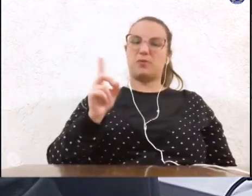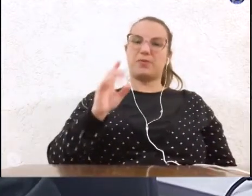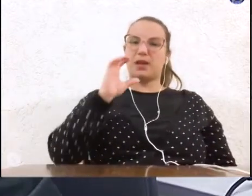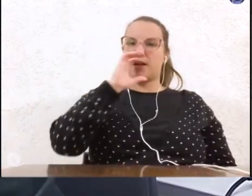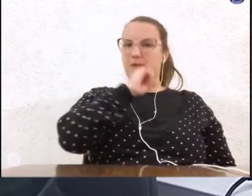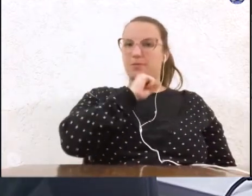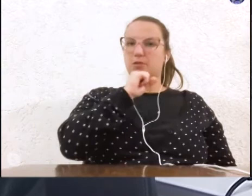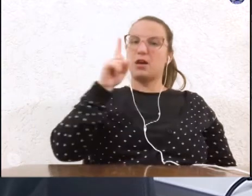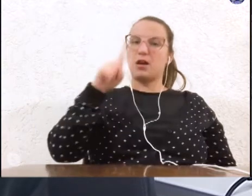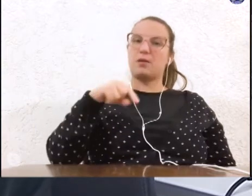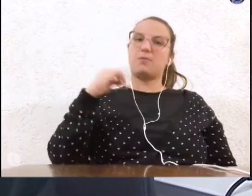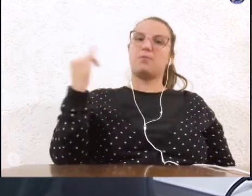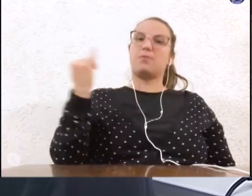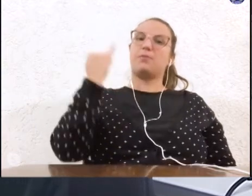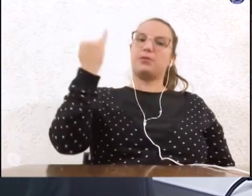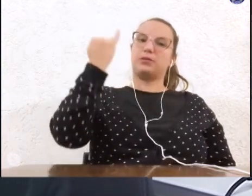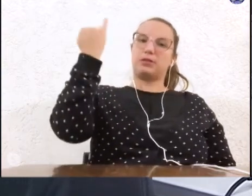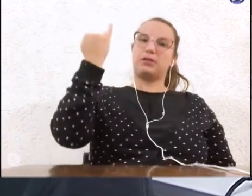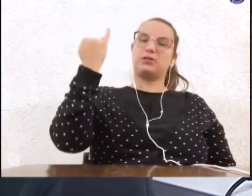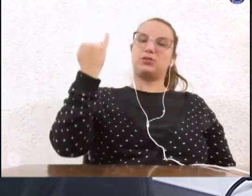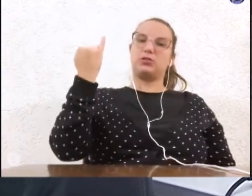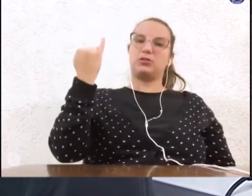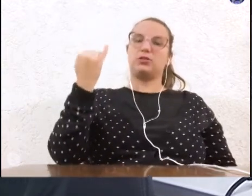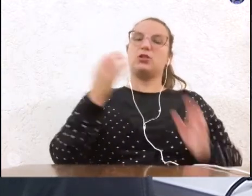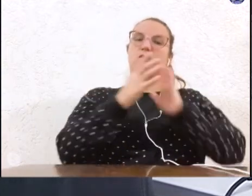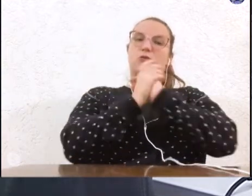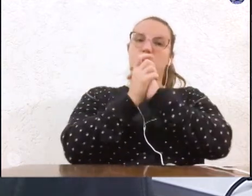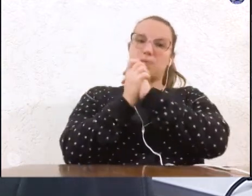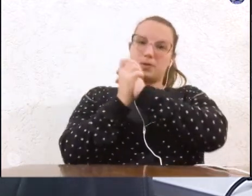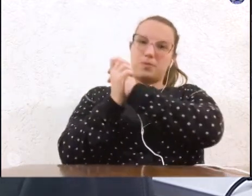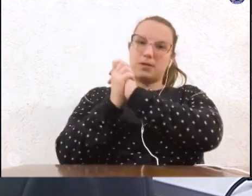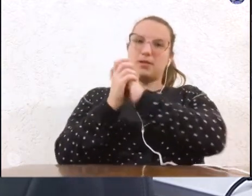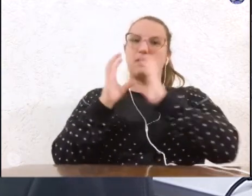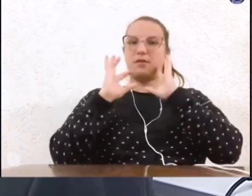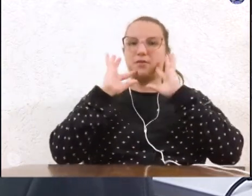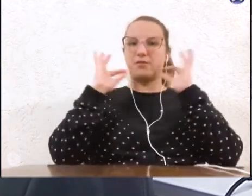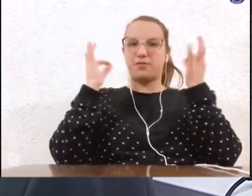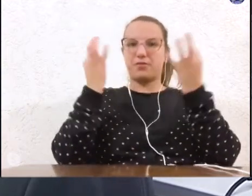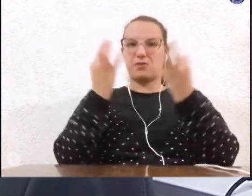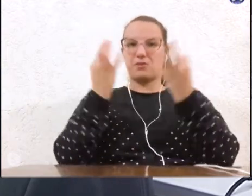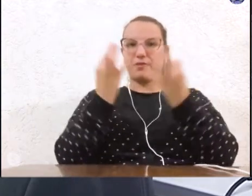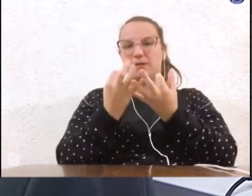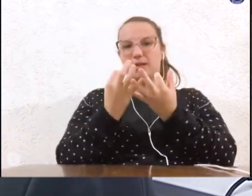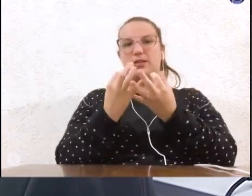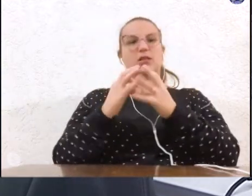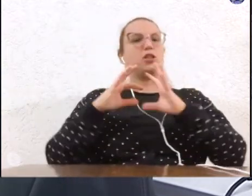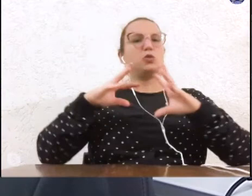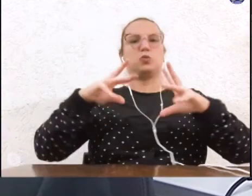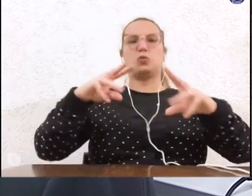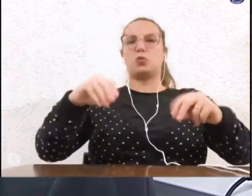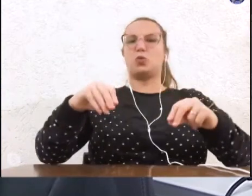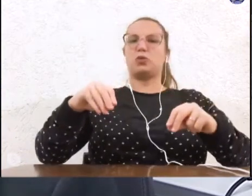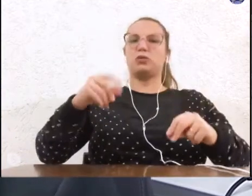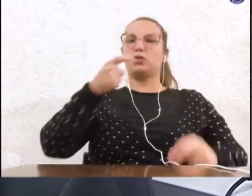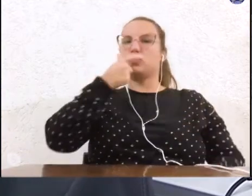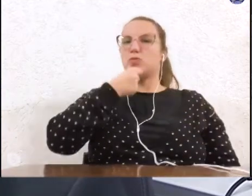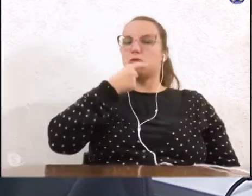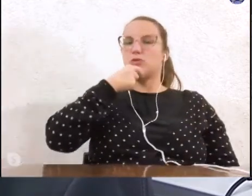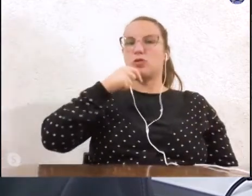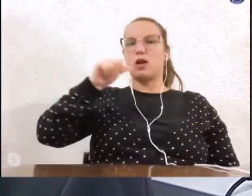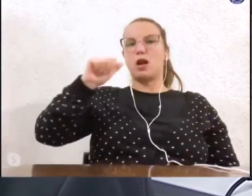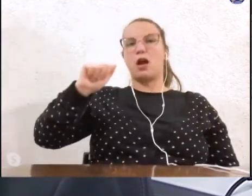destacar queria aqui cumprimentar a família toda a família do senhor Albertino ereno